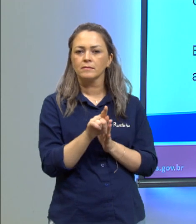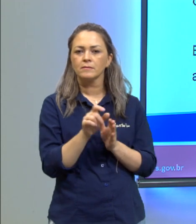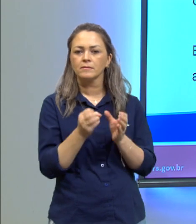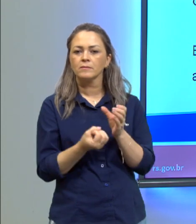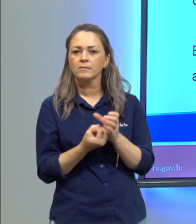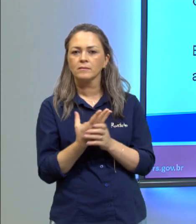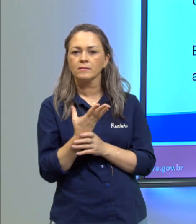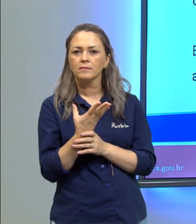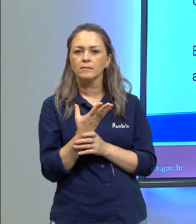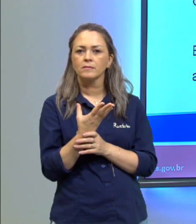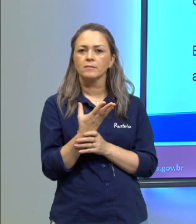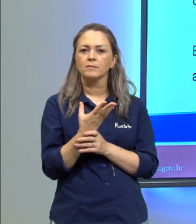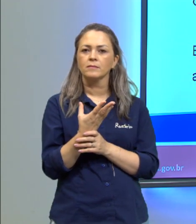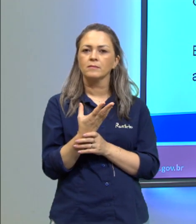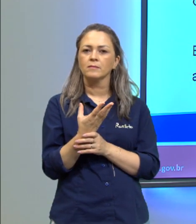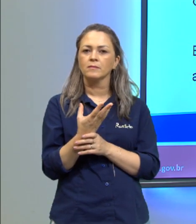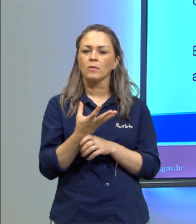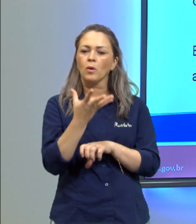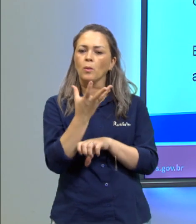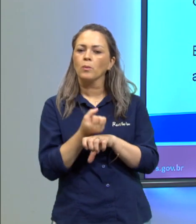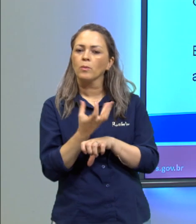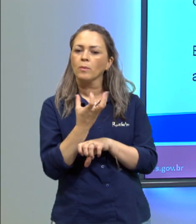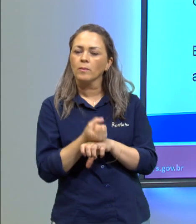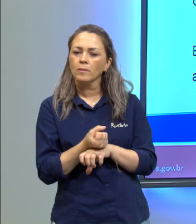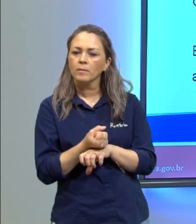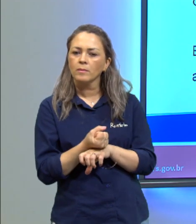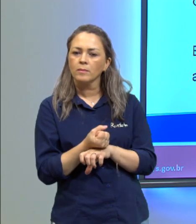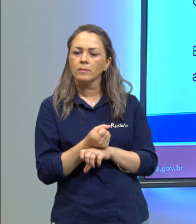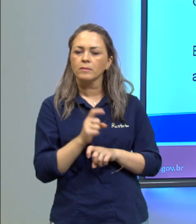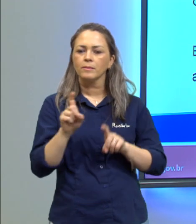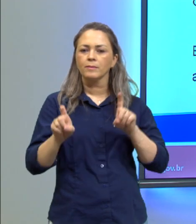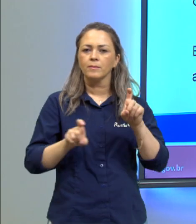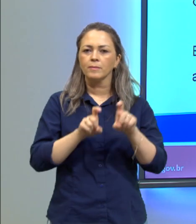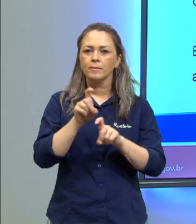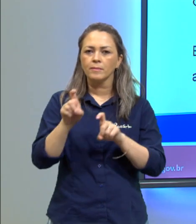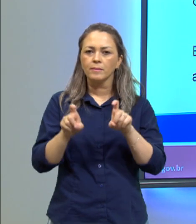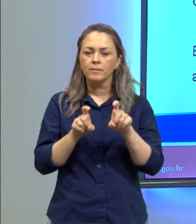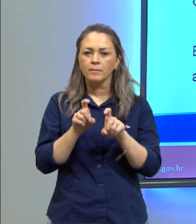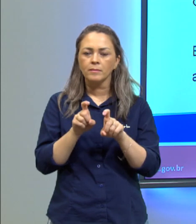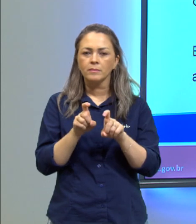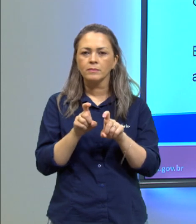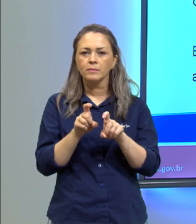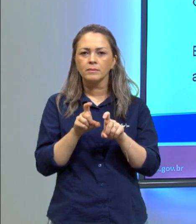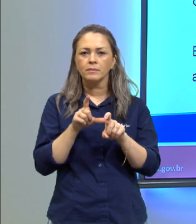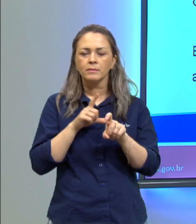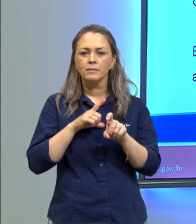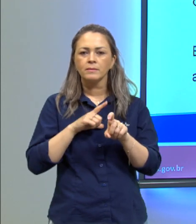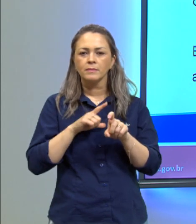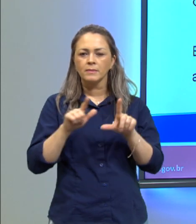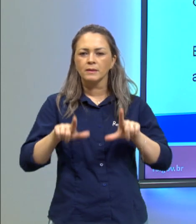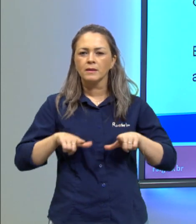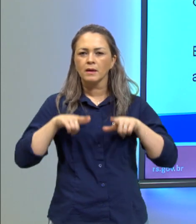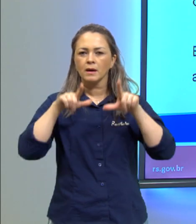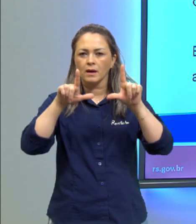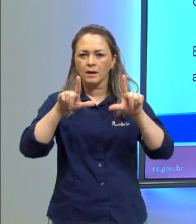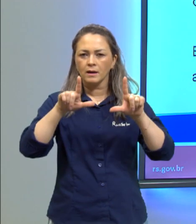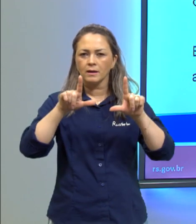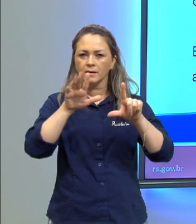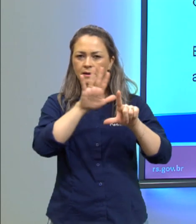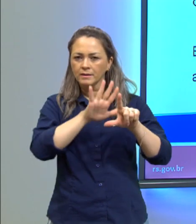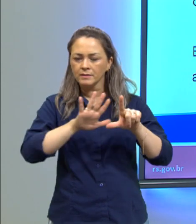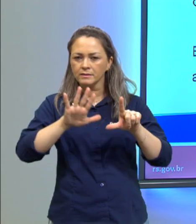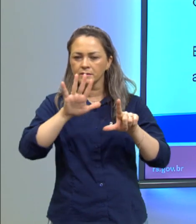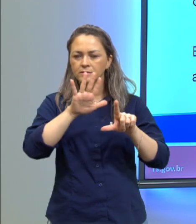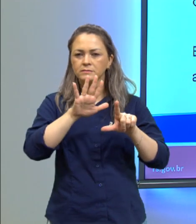criado um mini aplicativo de computador que roda na área de trabalho para gerar